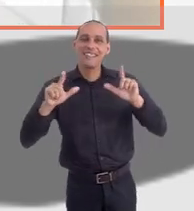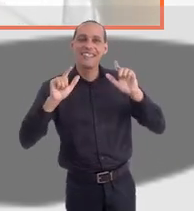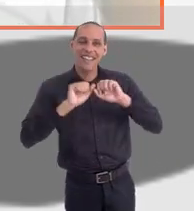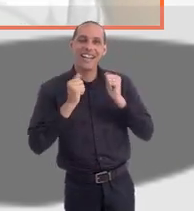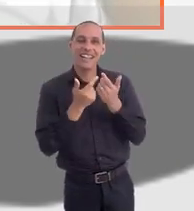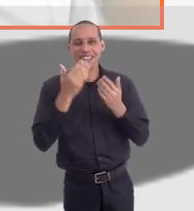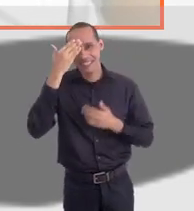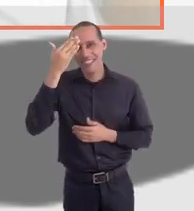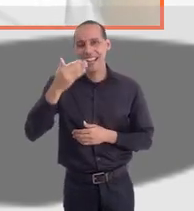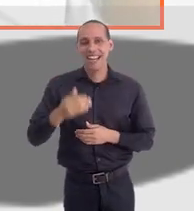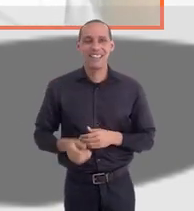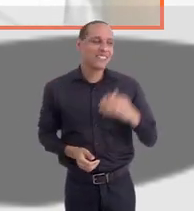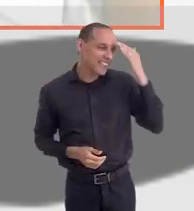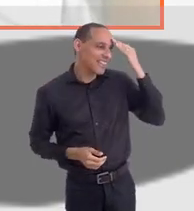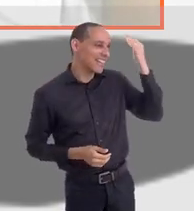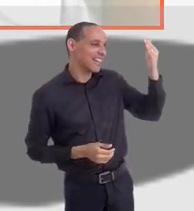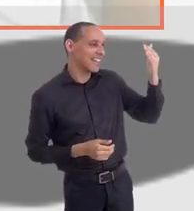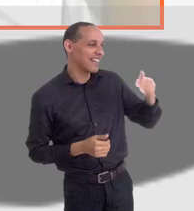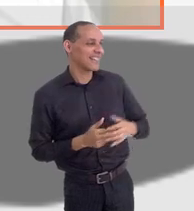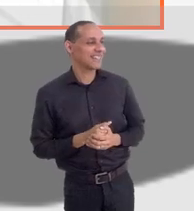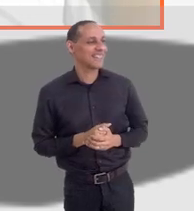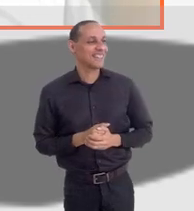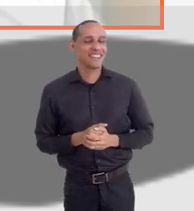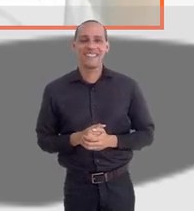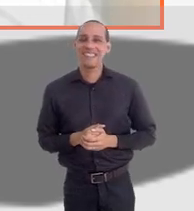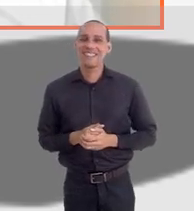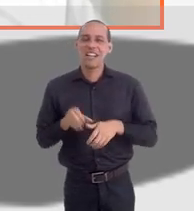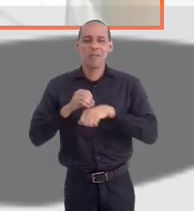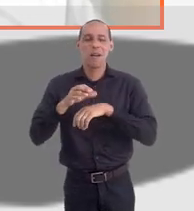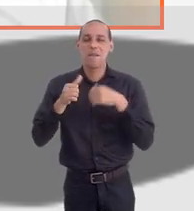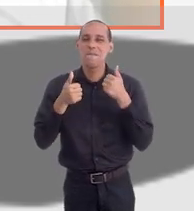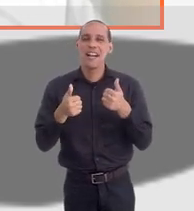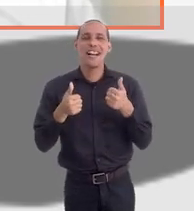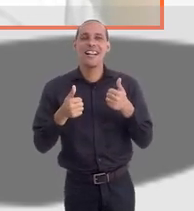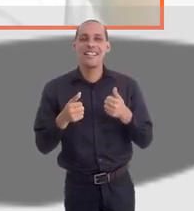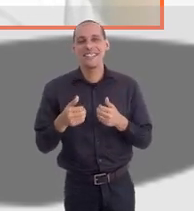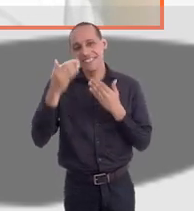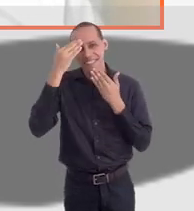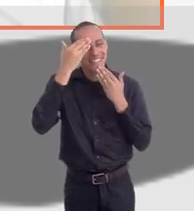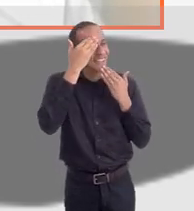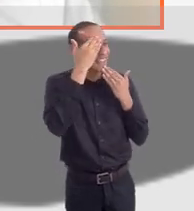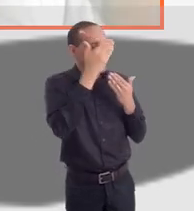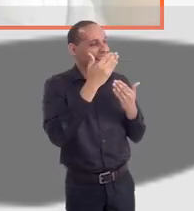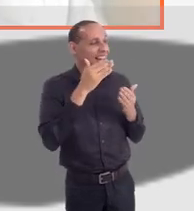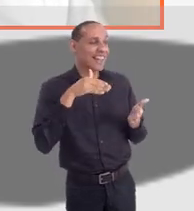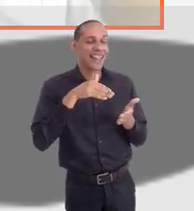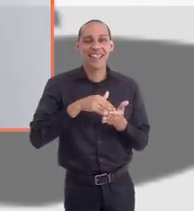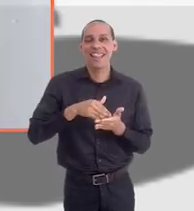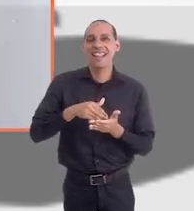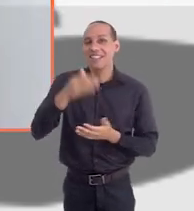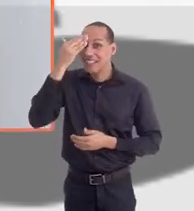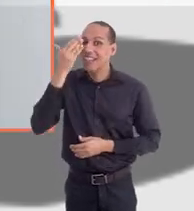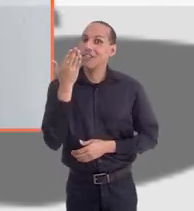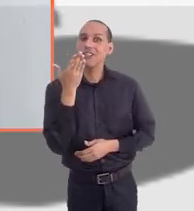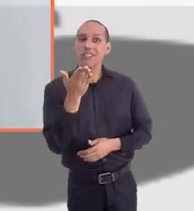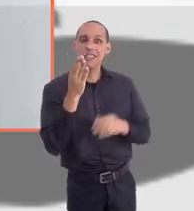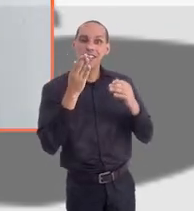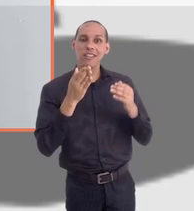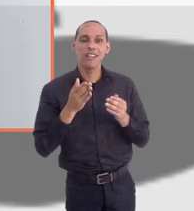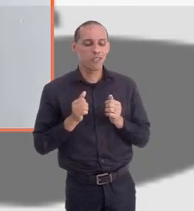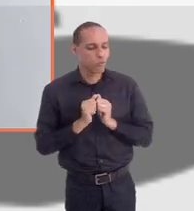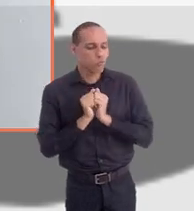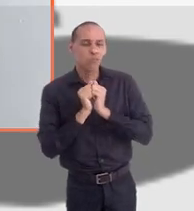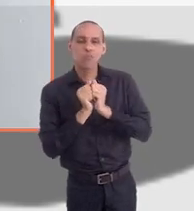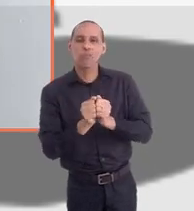Alerj. Obrigado a vocês. Muito obrigada. Recado muito bem dado. Muito obrigada, Alexandre. Até uma próxima. E muito obrigada a você que